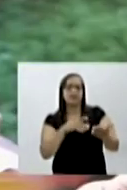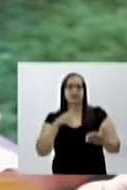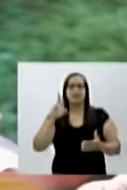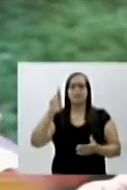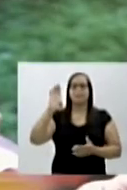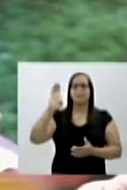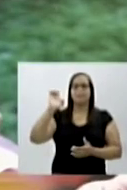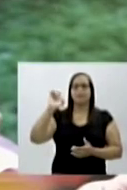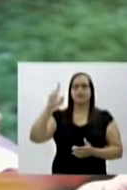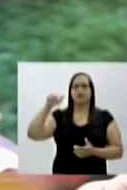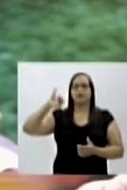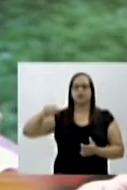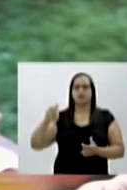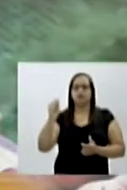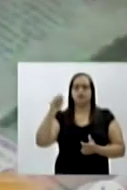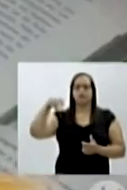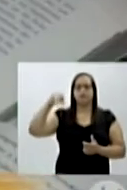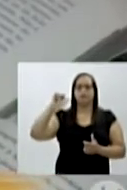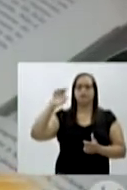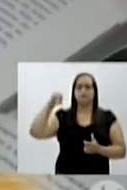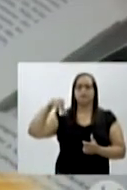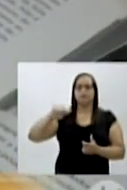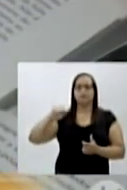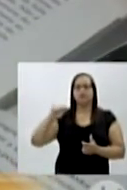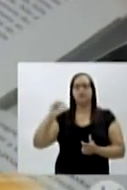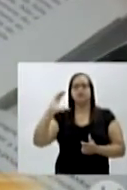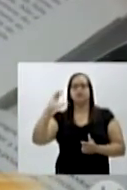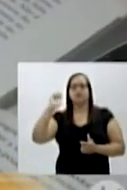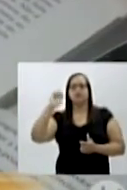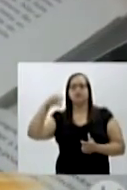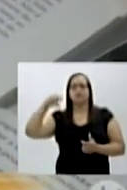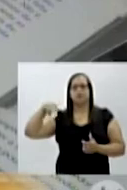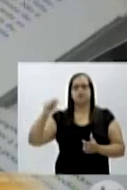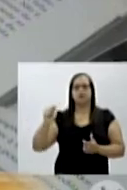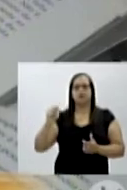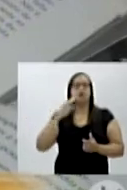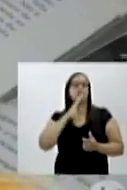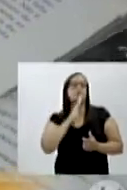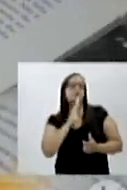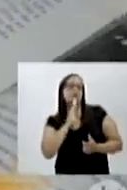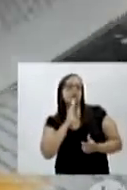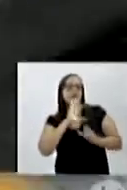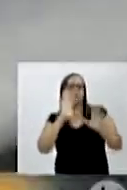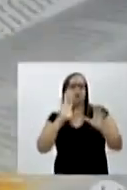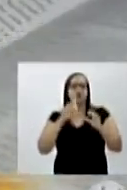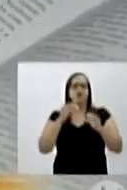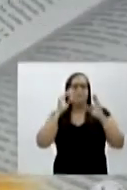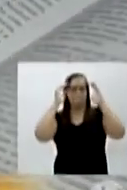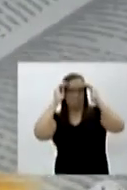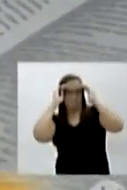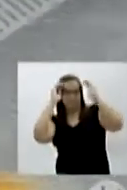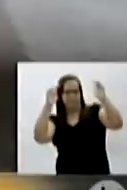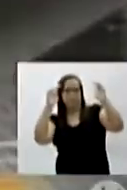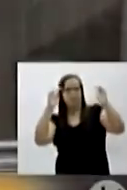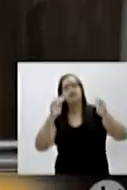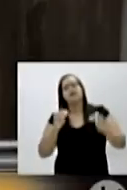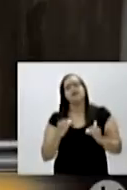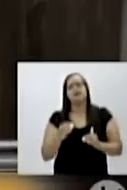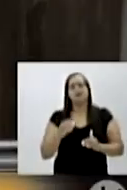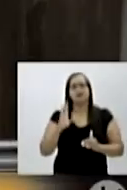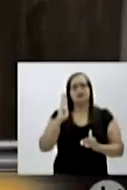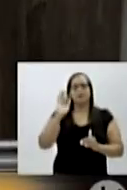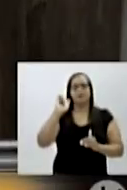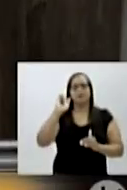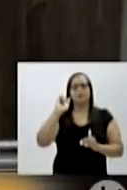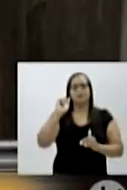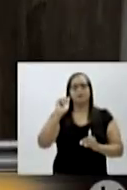Benjamin Consté, que a professora conheceu o Instituto, que é referência no ensino de Braille no Brasil. Lá estava